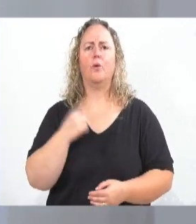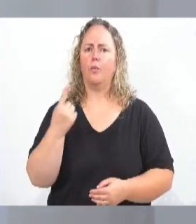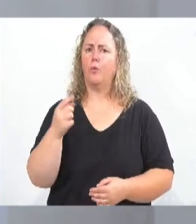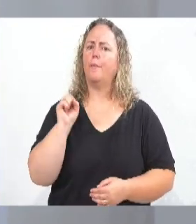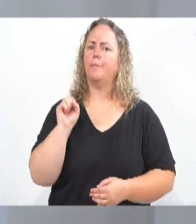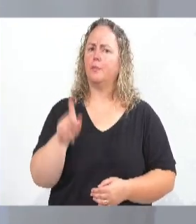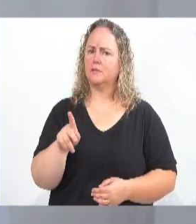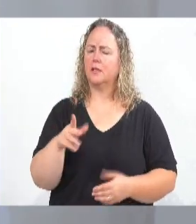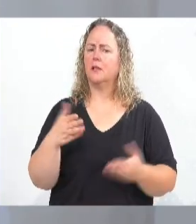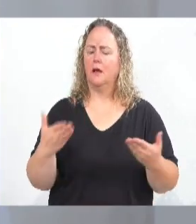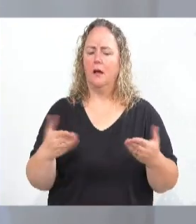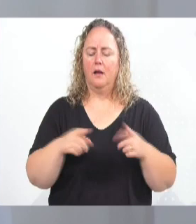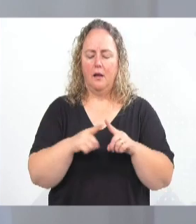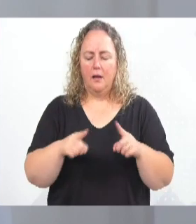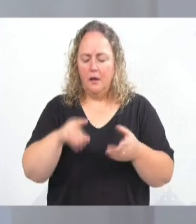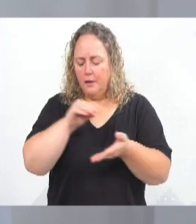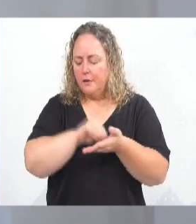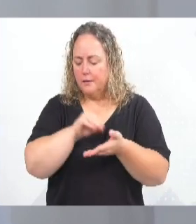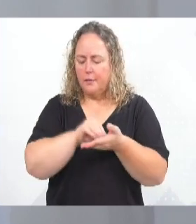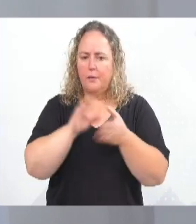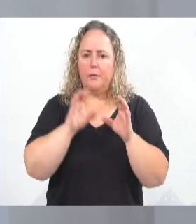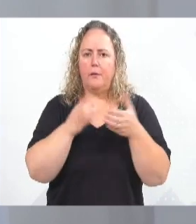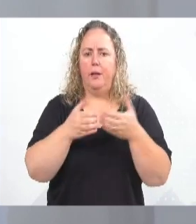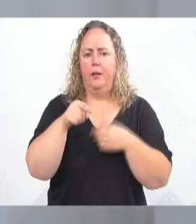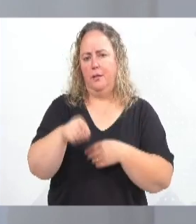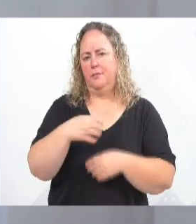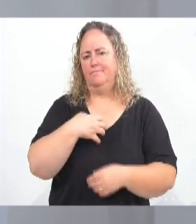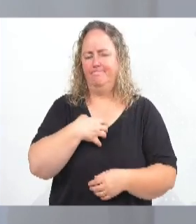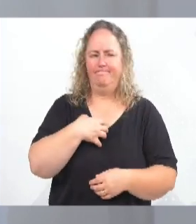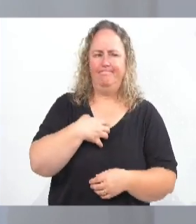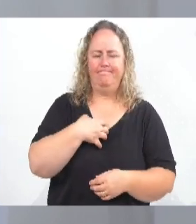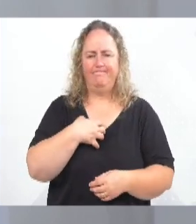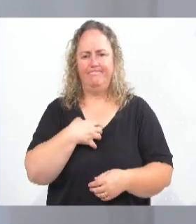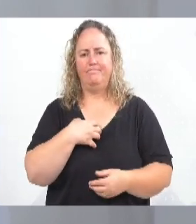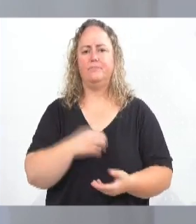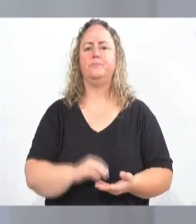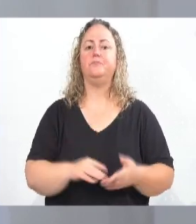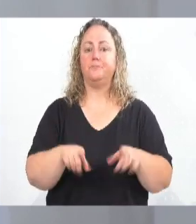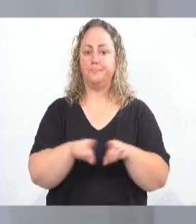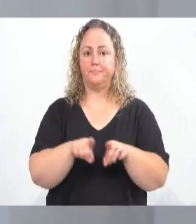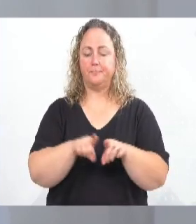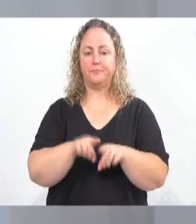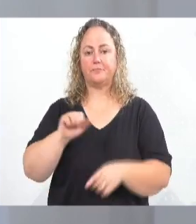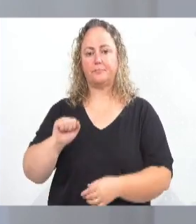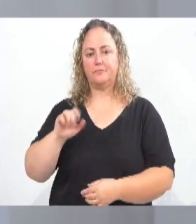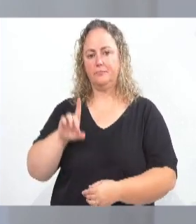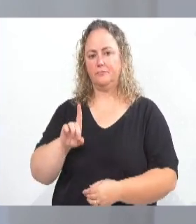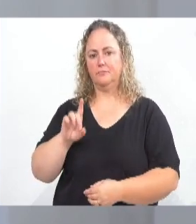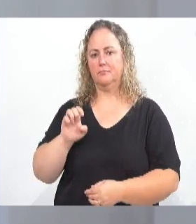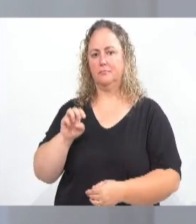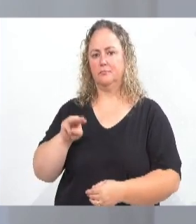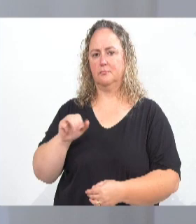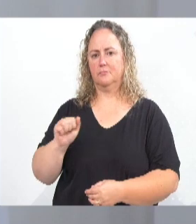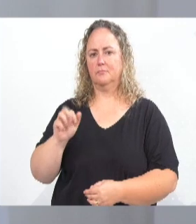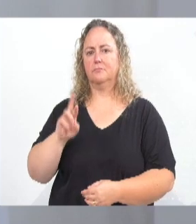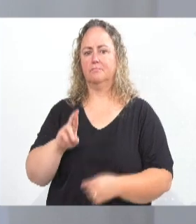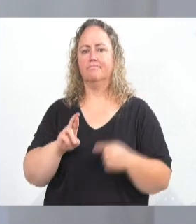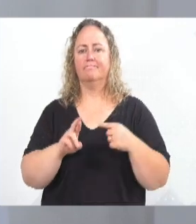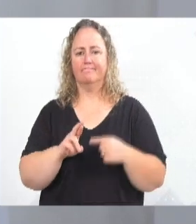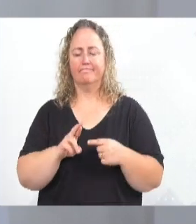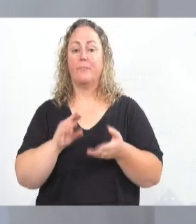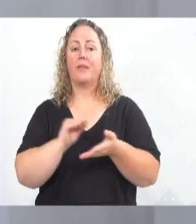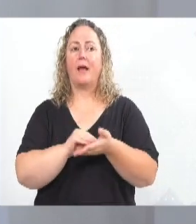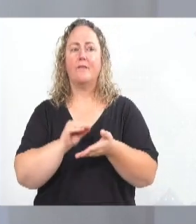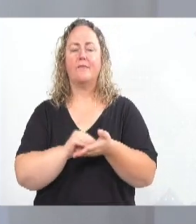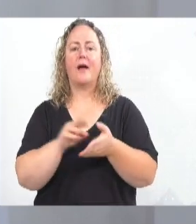a comunidade sente essa carência. E também, o senhor Adhemar, que está aqui também prestigiando, a falta